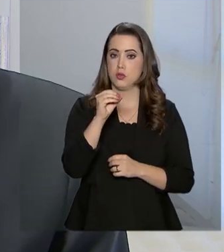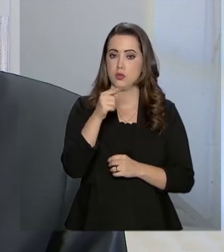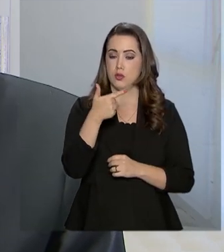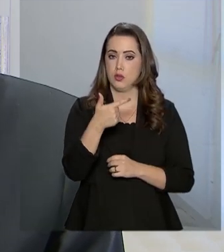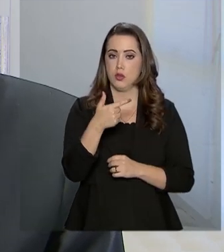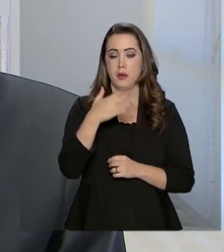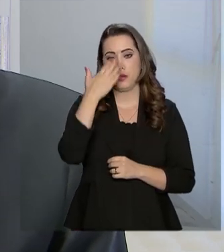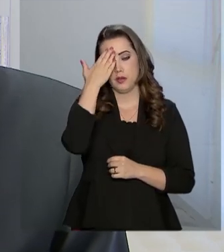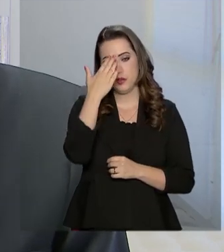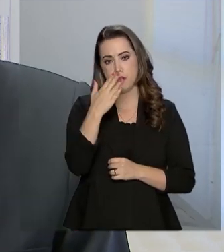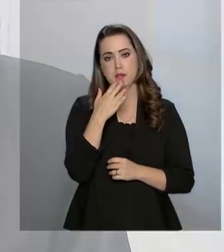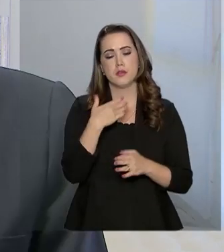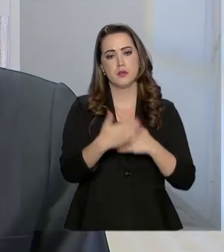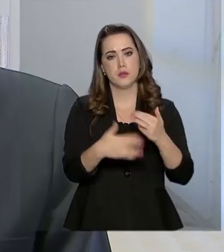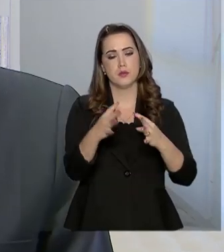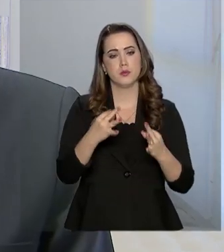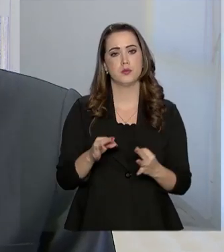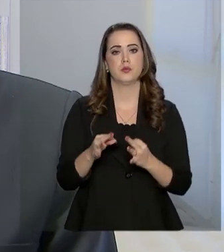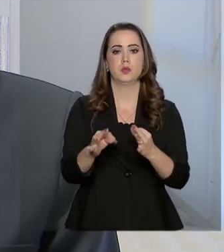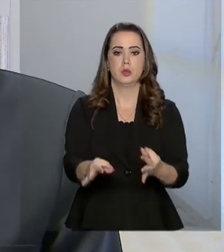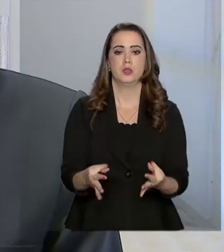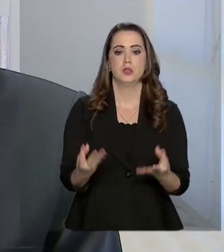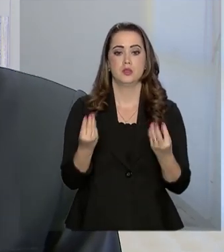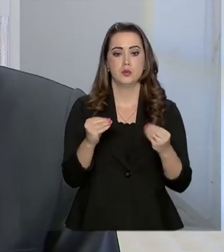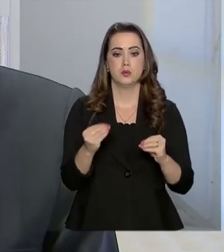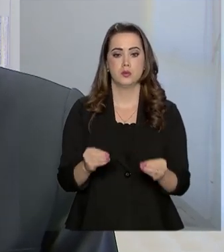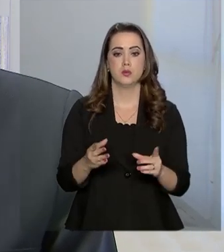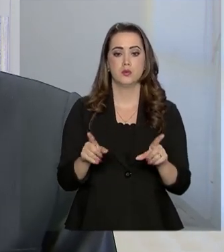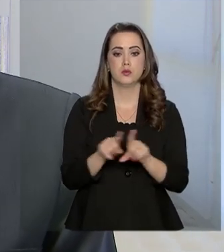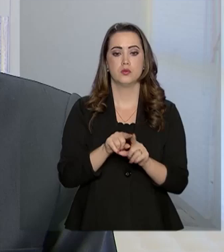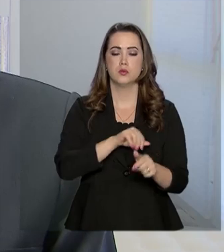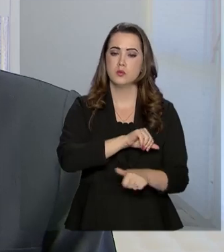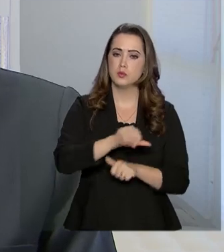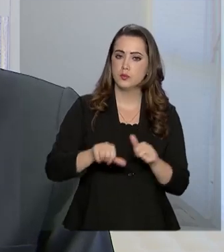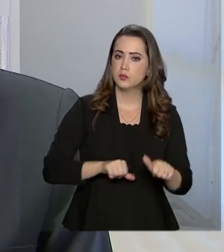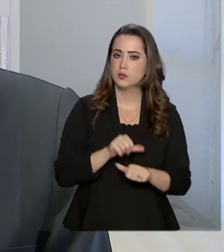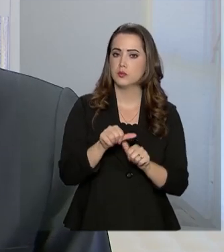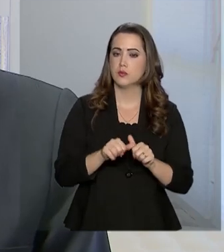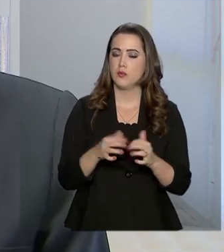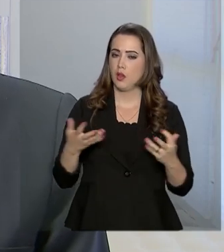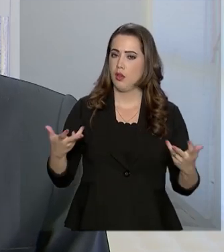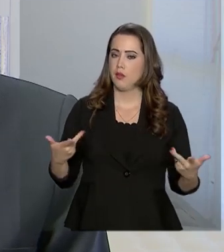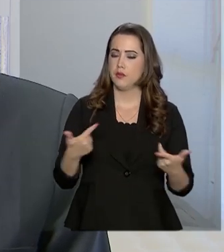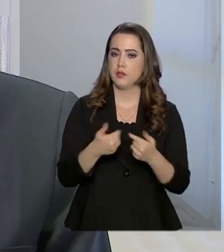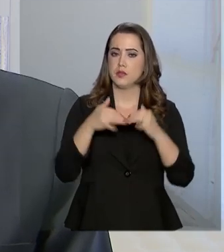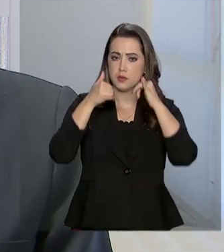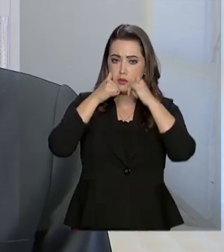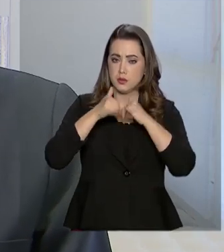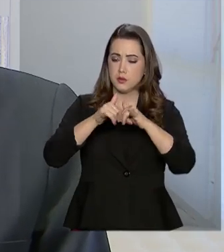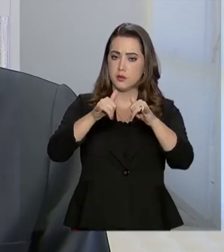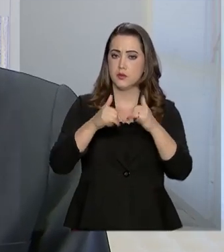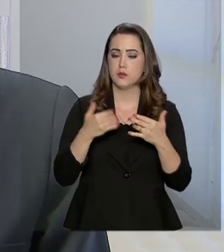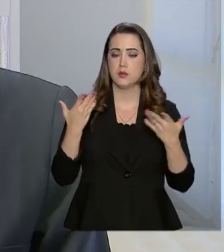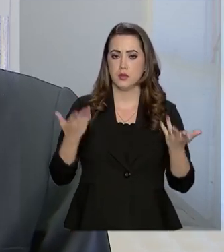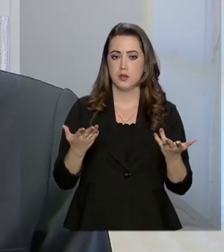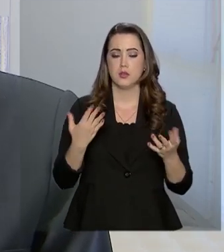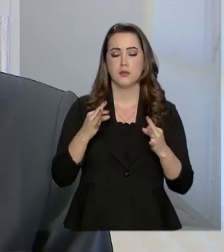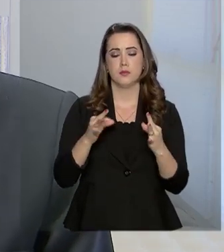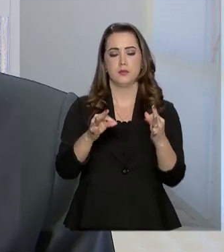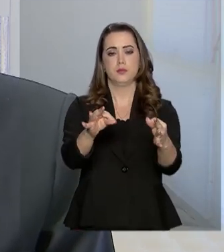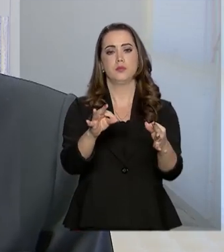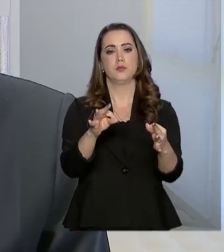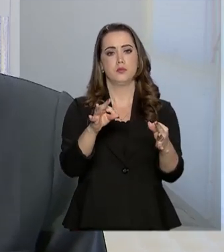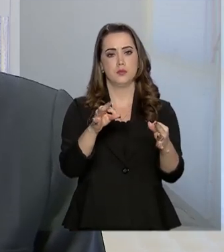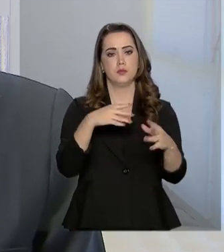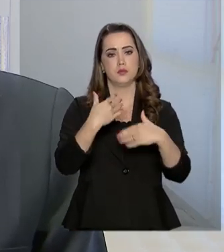esse desenvolvimento tecnológico, as adições, os combustíveis alternativos, a eficiência energética e a tecnologia